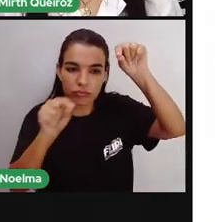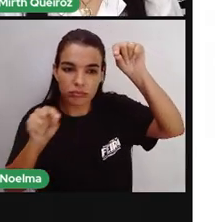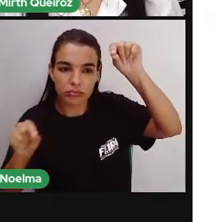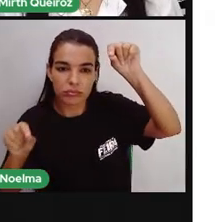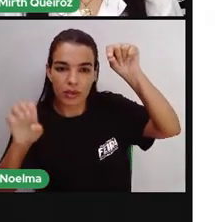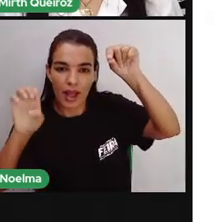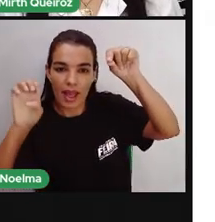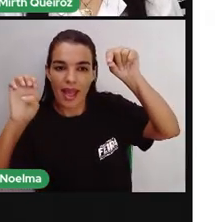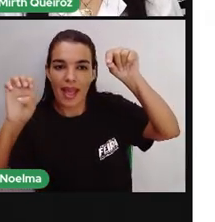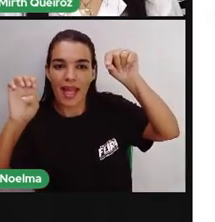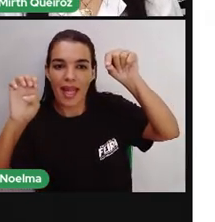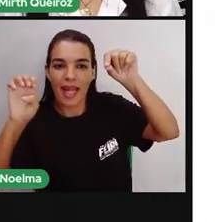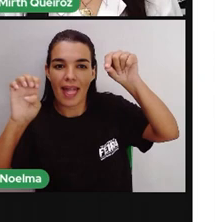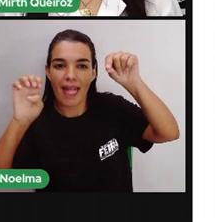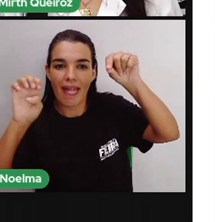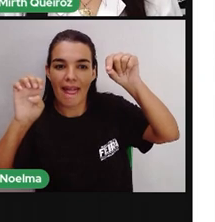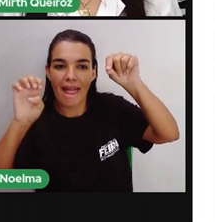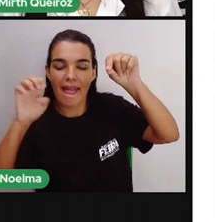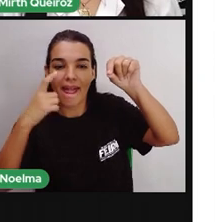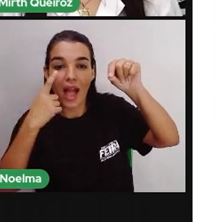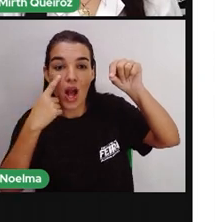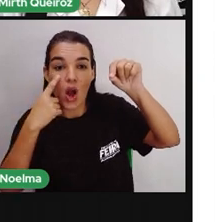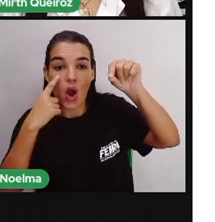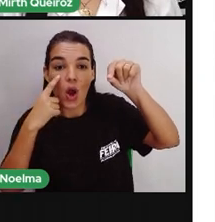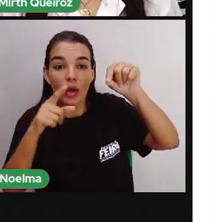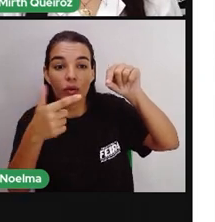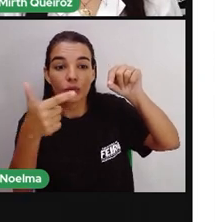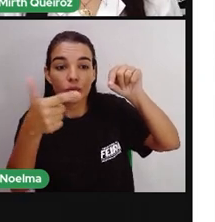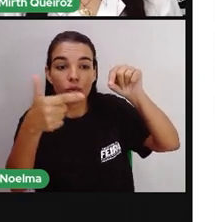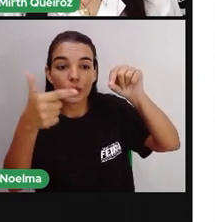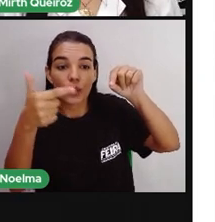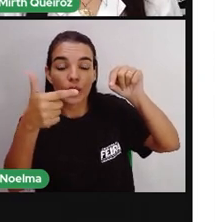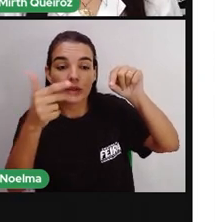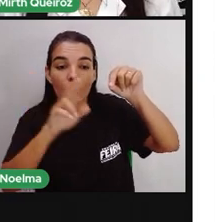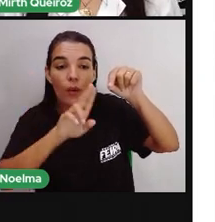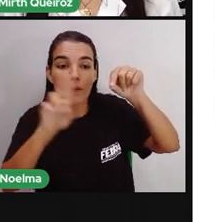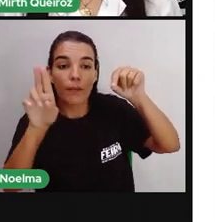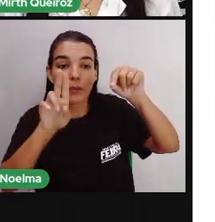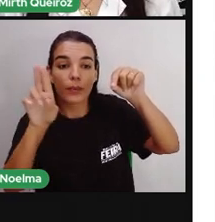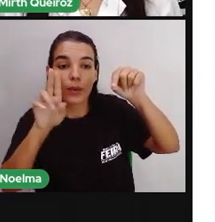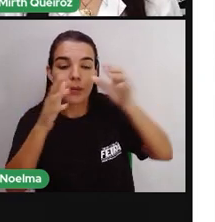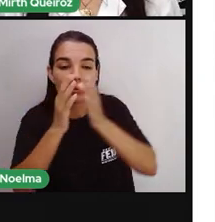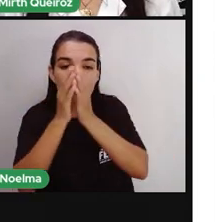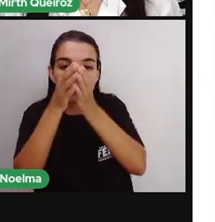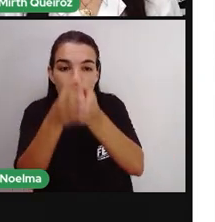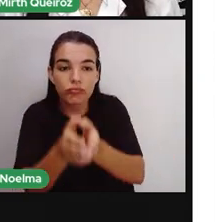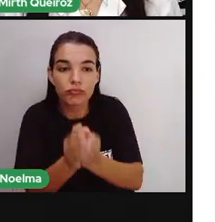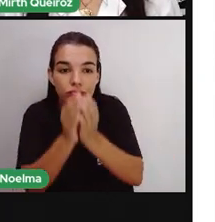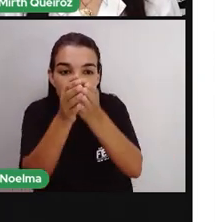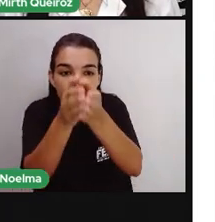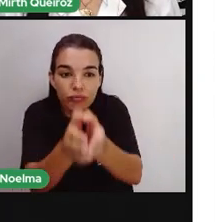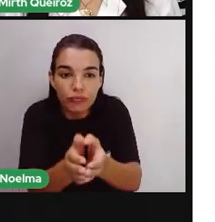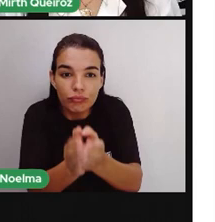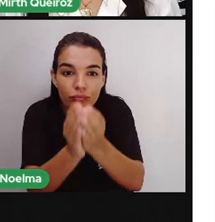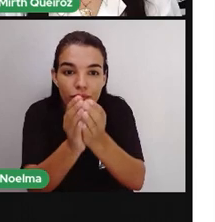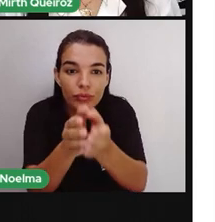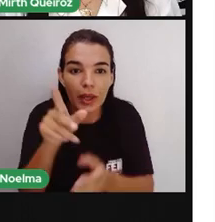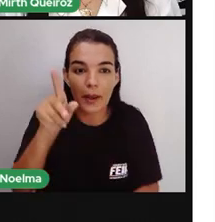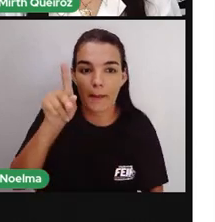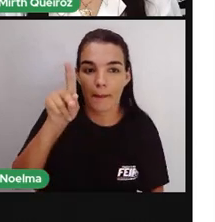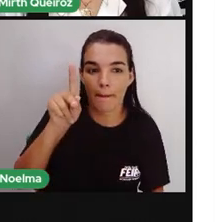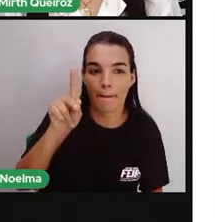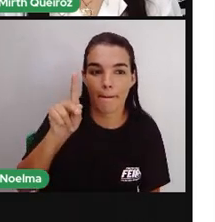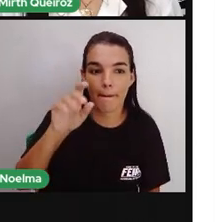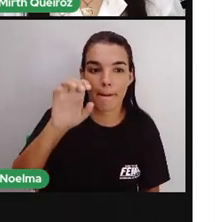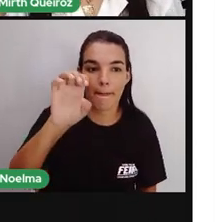E esse outro aqui, que é uma espície de Pedro Álvares Cabral, né? Navegador português, que lá em 22 de